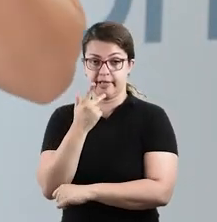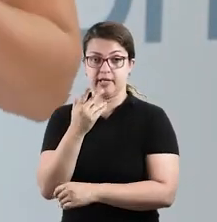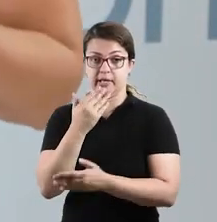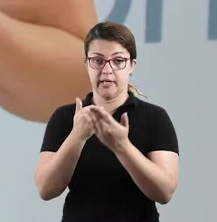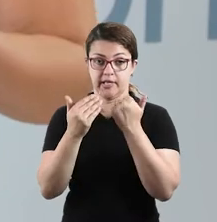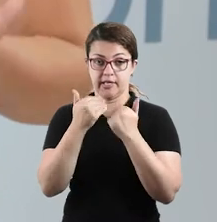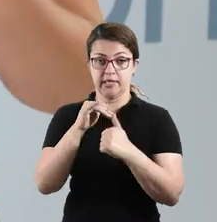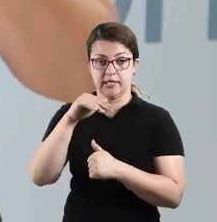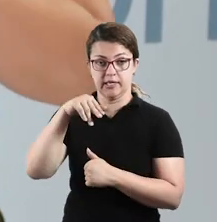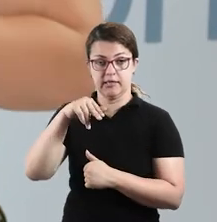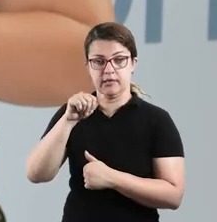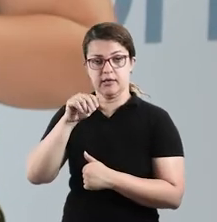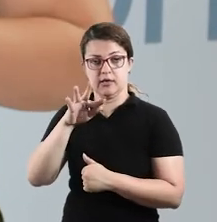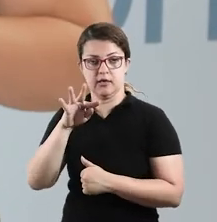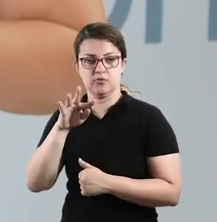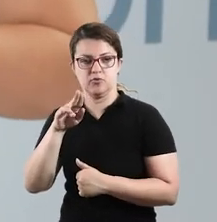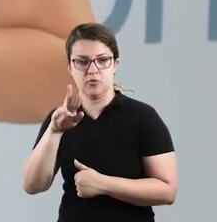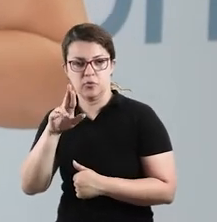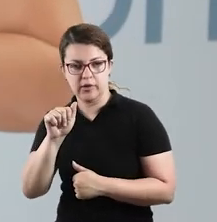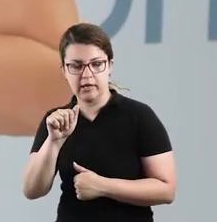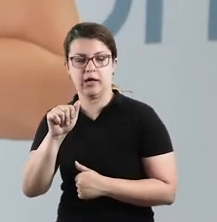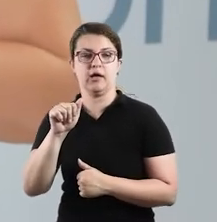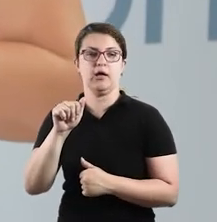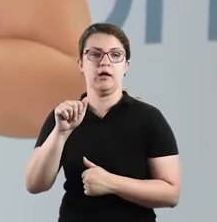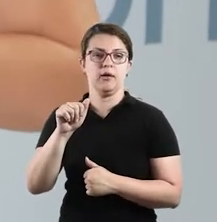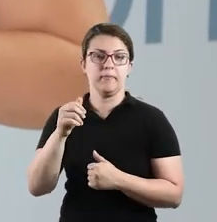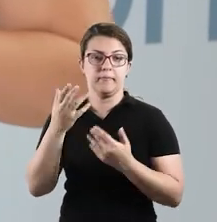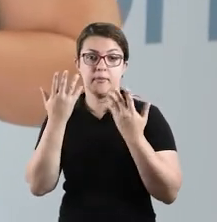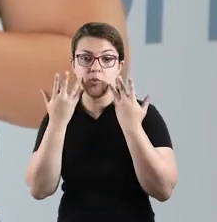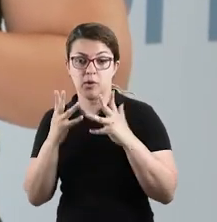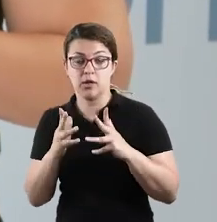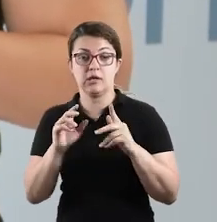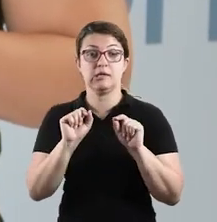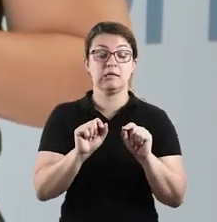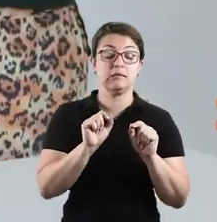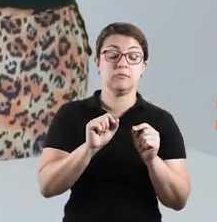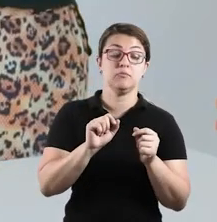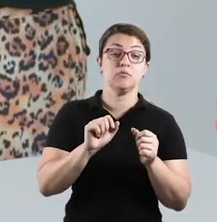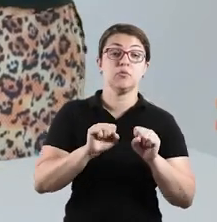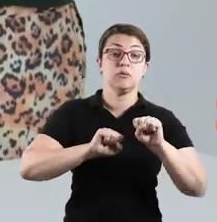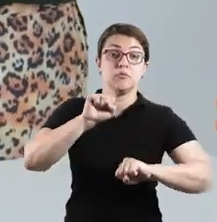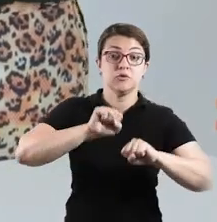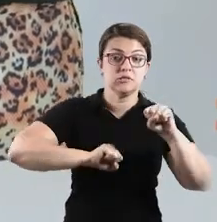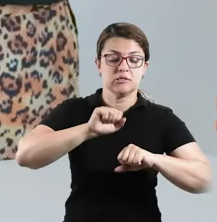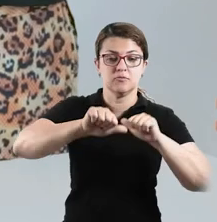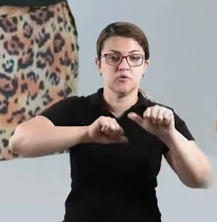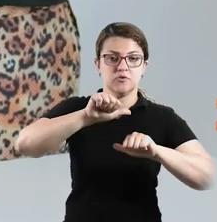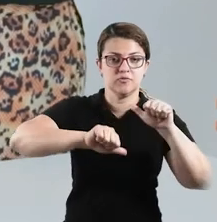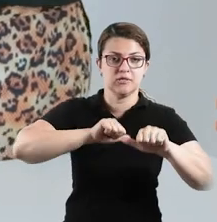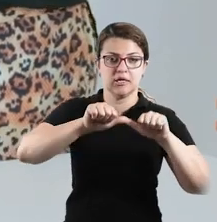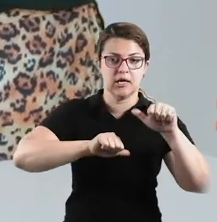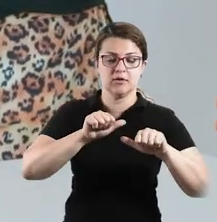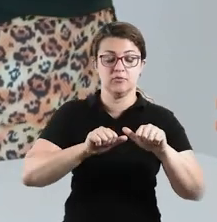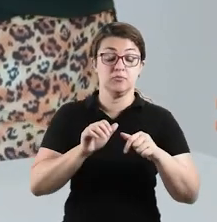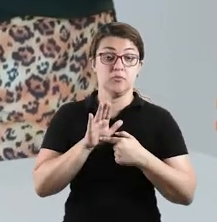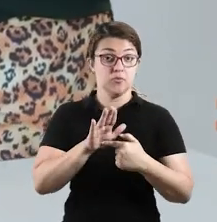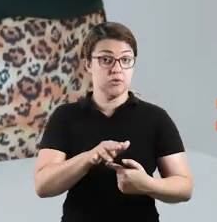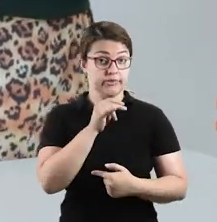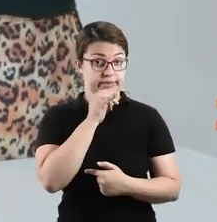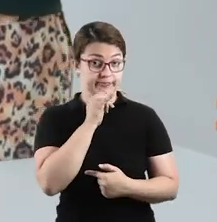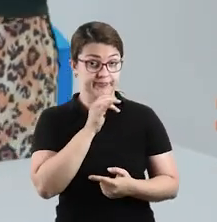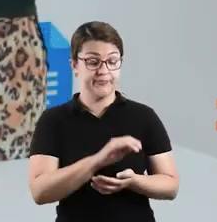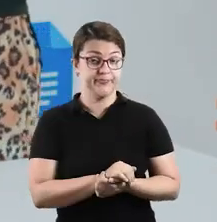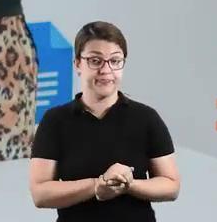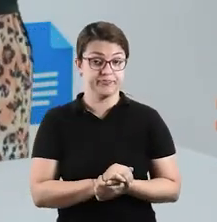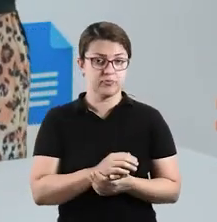alimentos in natura, processados e ultraprocessados. Aqui eu trouxe alguns exemplos para especificar melhor para vocês entenderem.